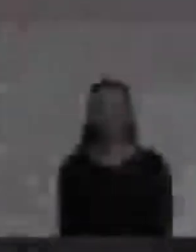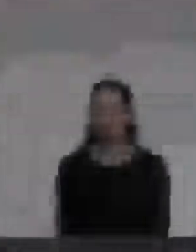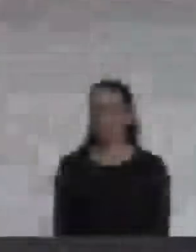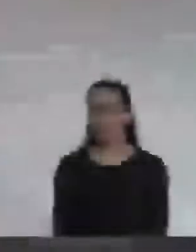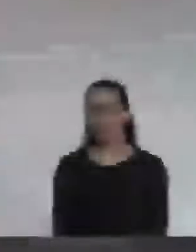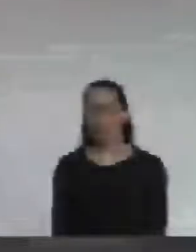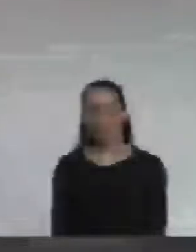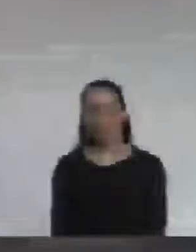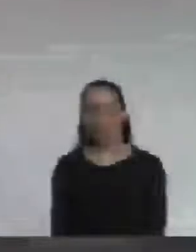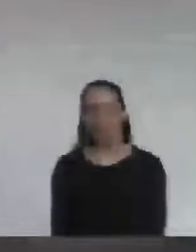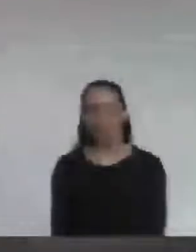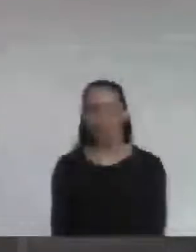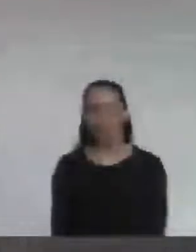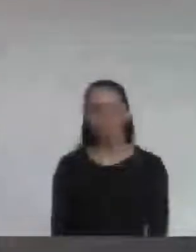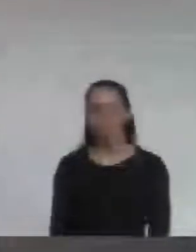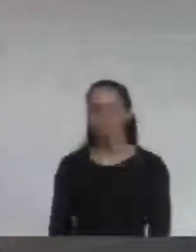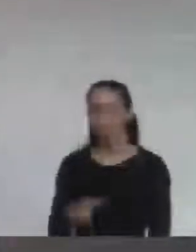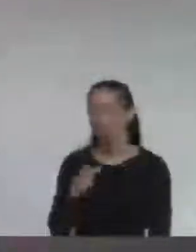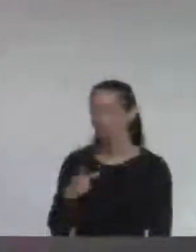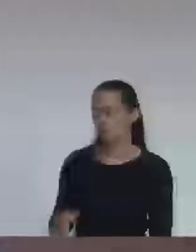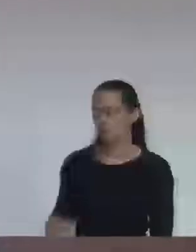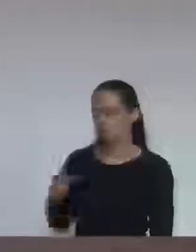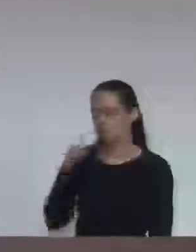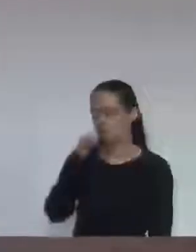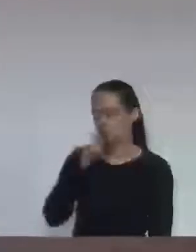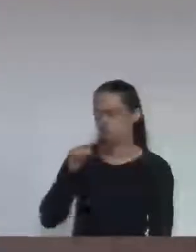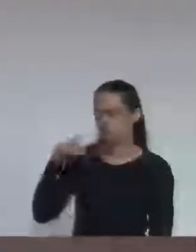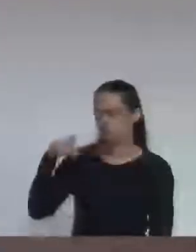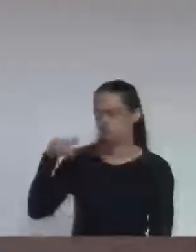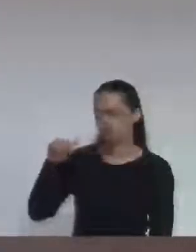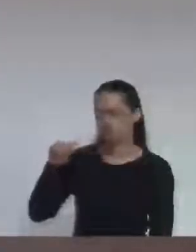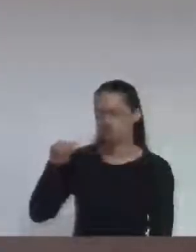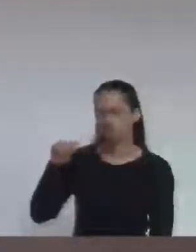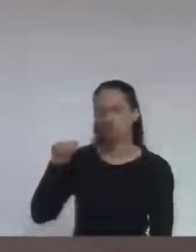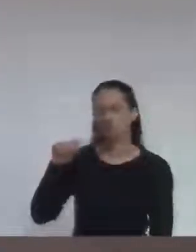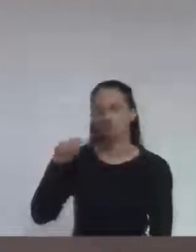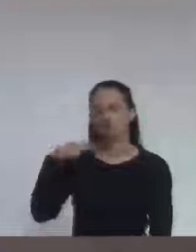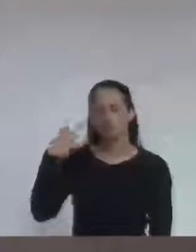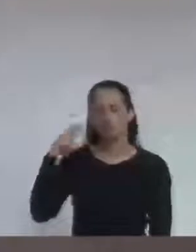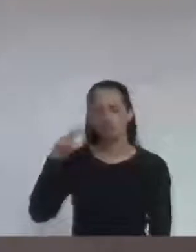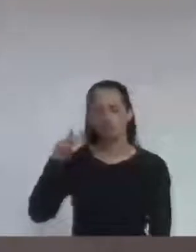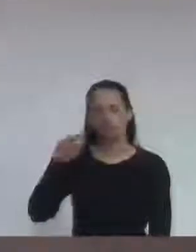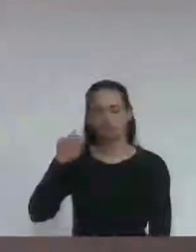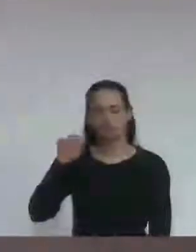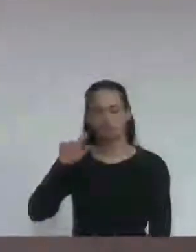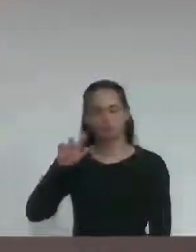Senhora Presidente Ana Genesini, Vereadora Flávia, Nobres Pares,